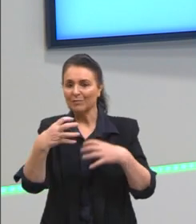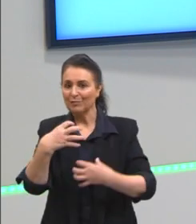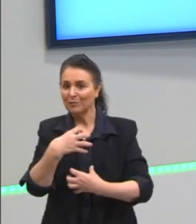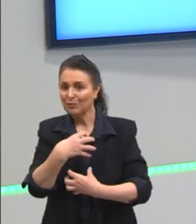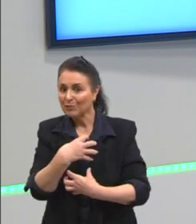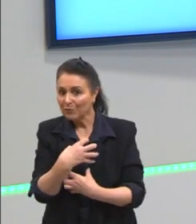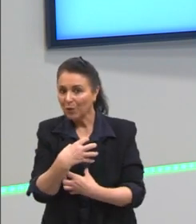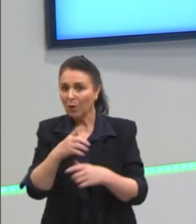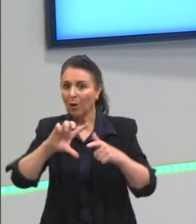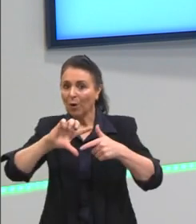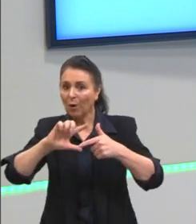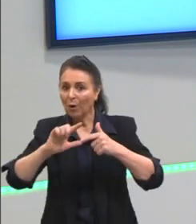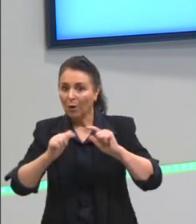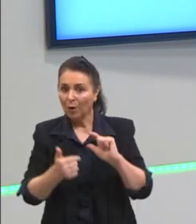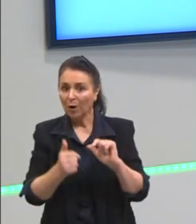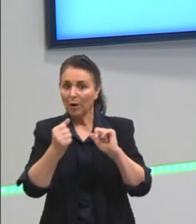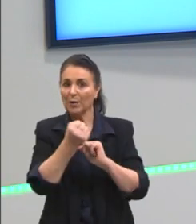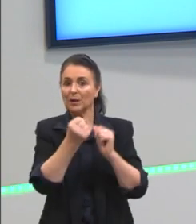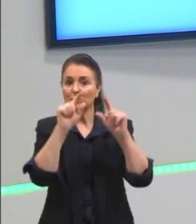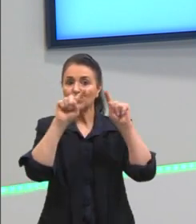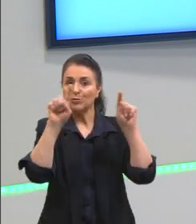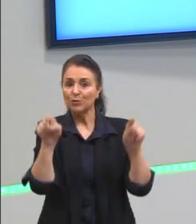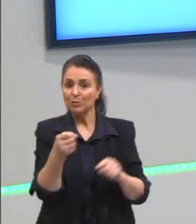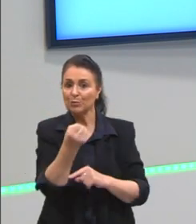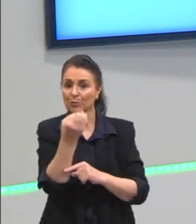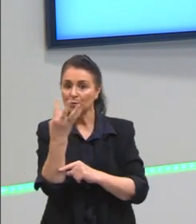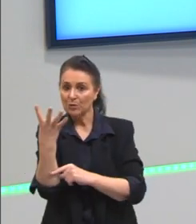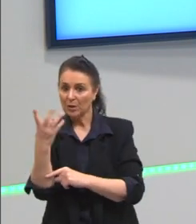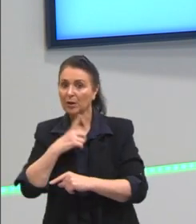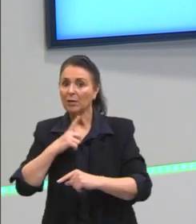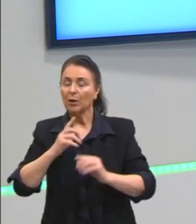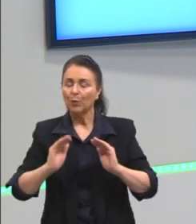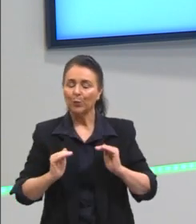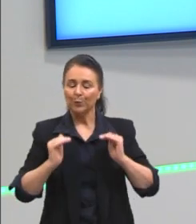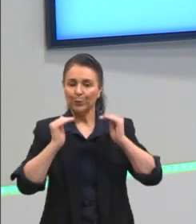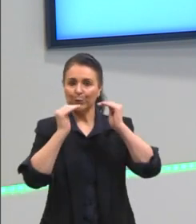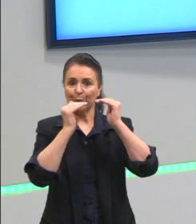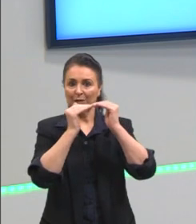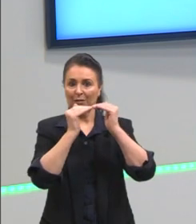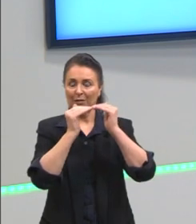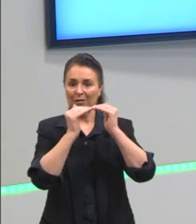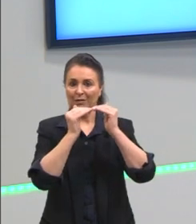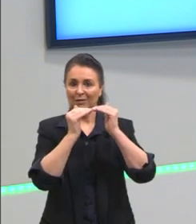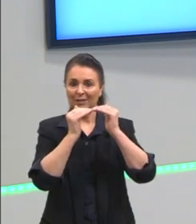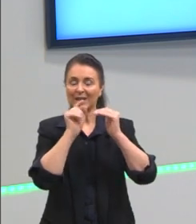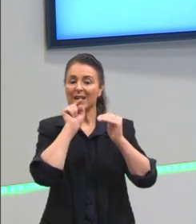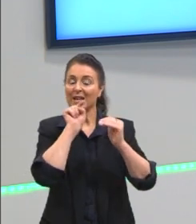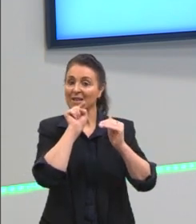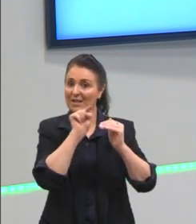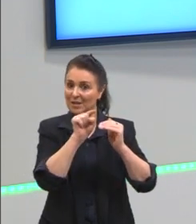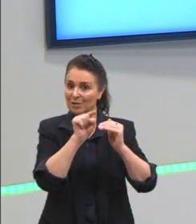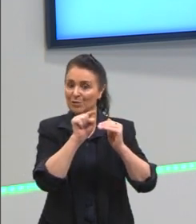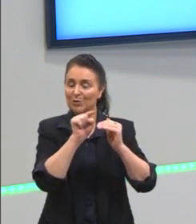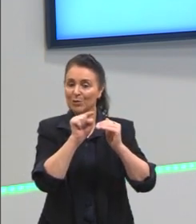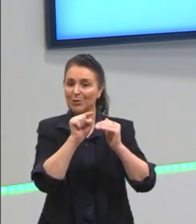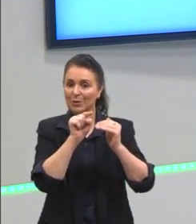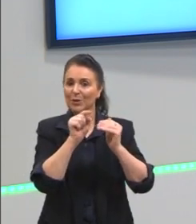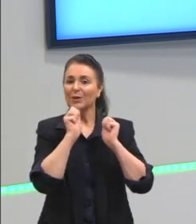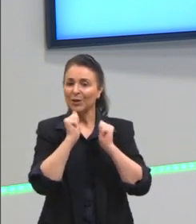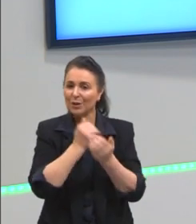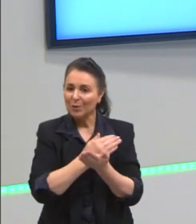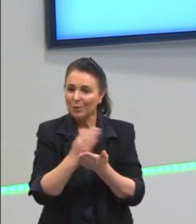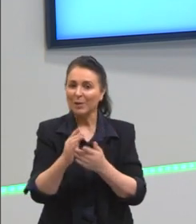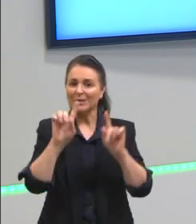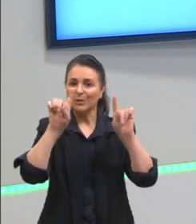produto notável que foi determinado ali um certo padrão tá? e é esse padrão que forma os produtos notáveis